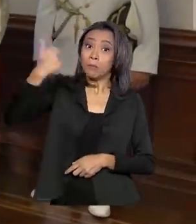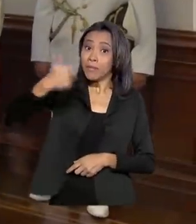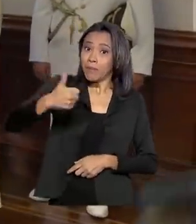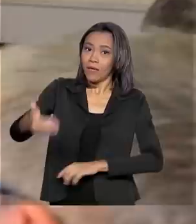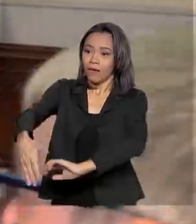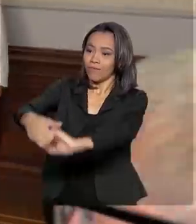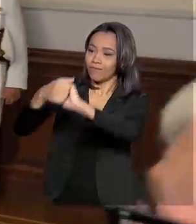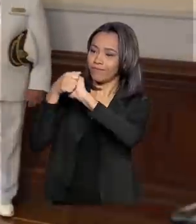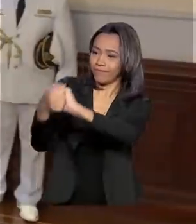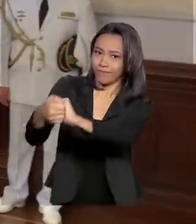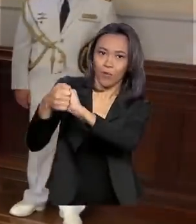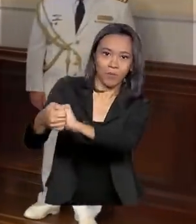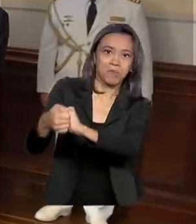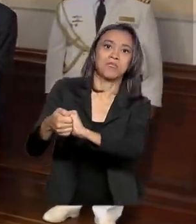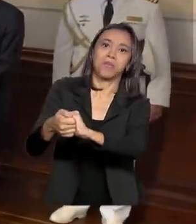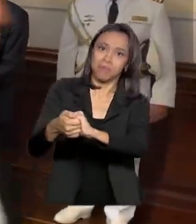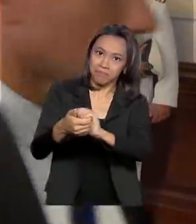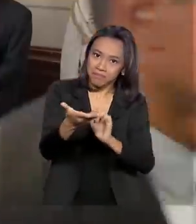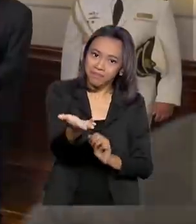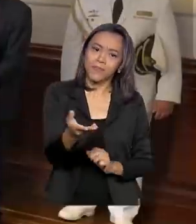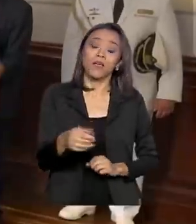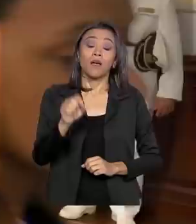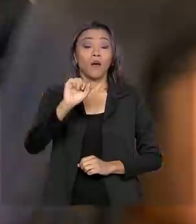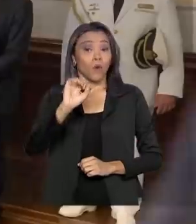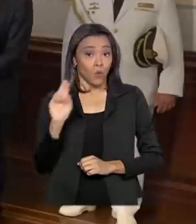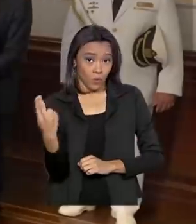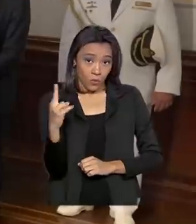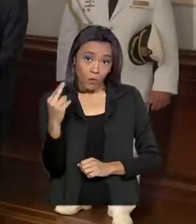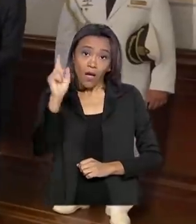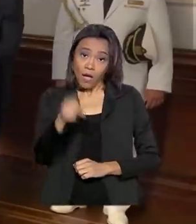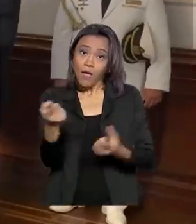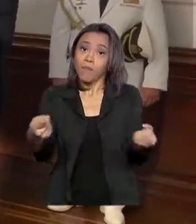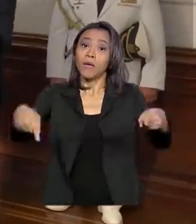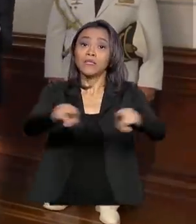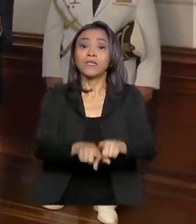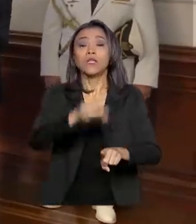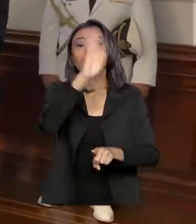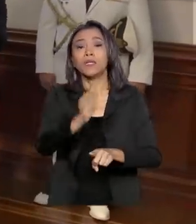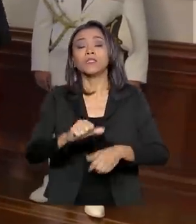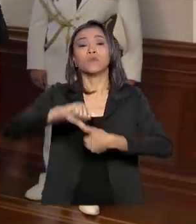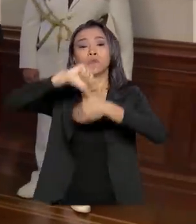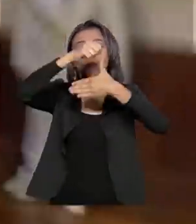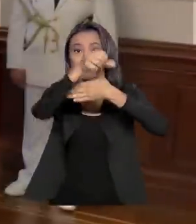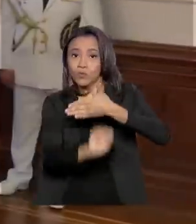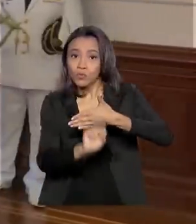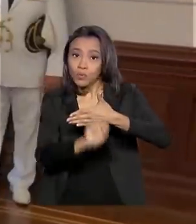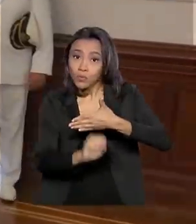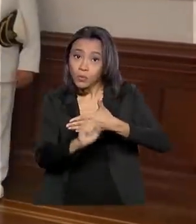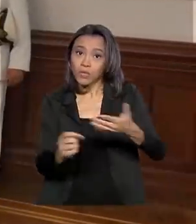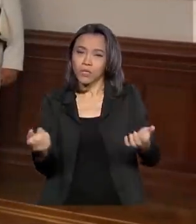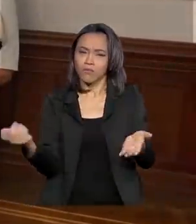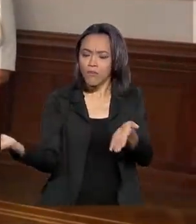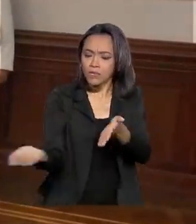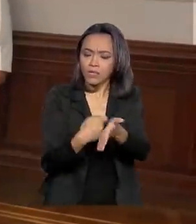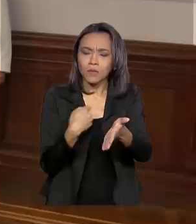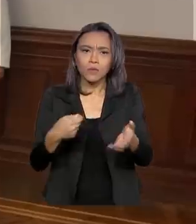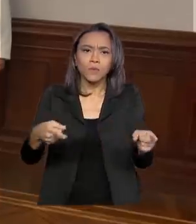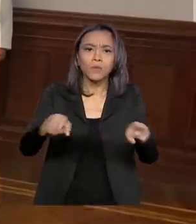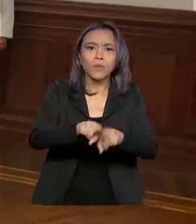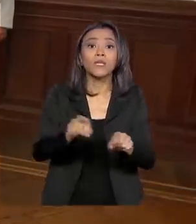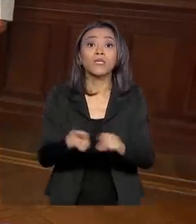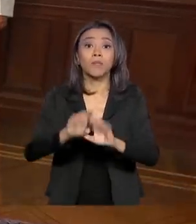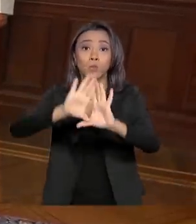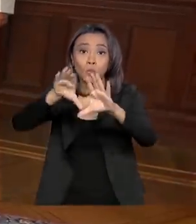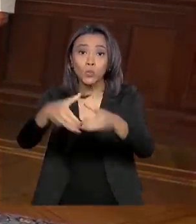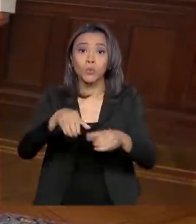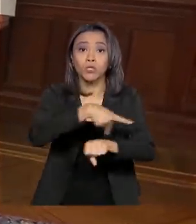na cerimônia. O Uruguai é um dos principais parceiros do Brasil na América do Sul, com acordos tanto no âmbito bilateral quanto no Mercosul.